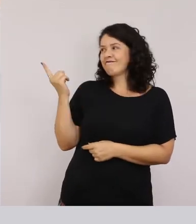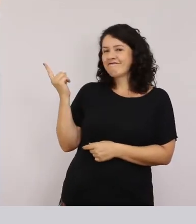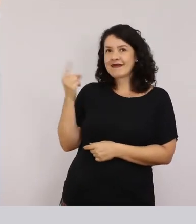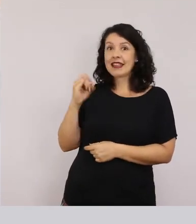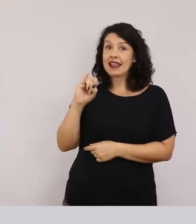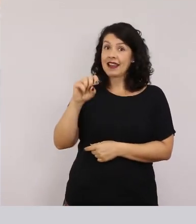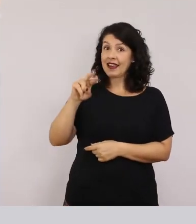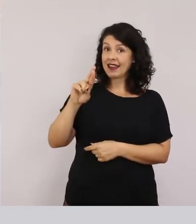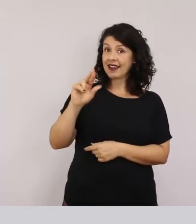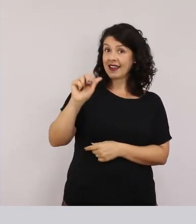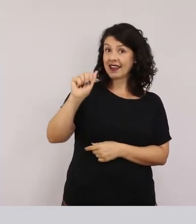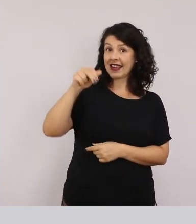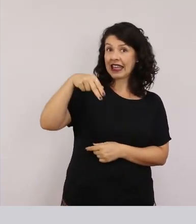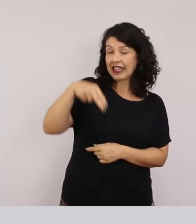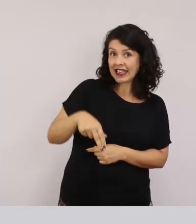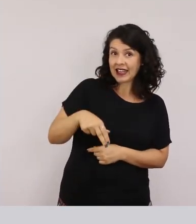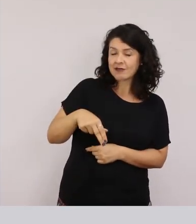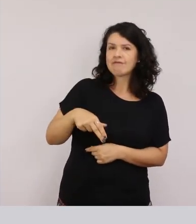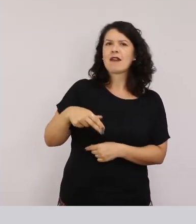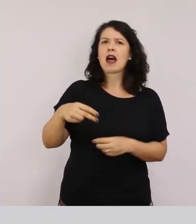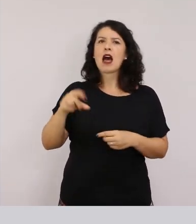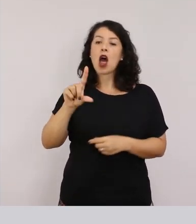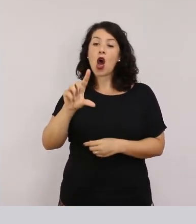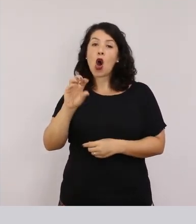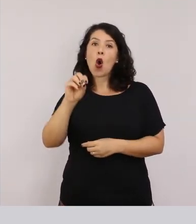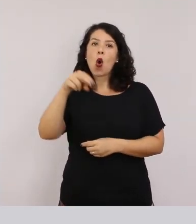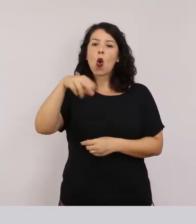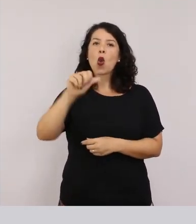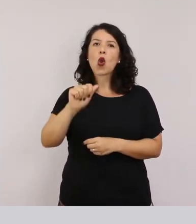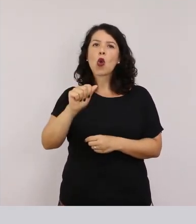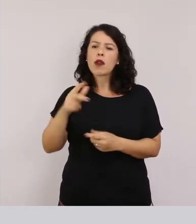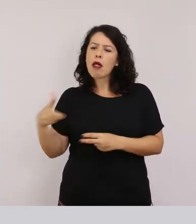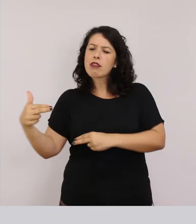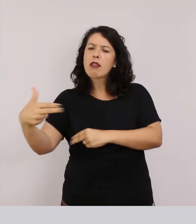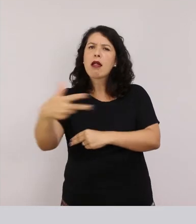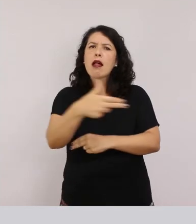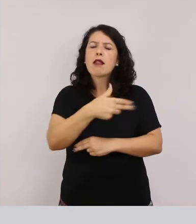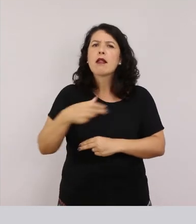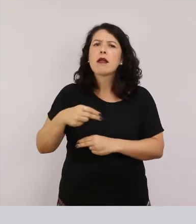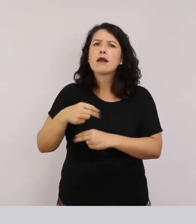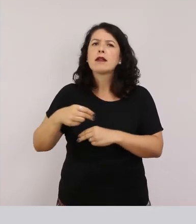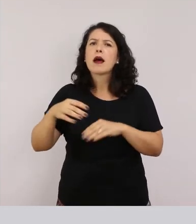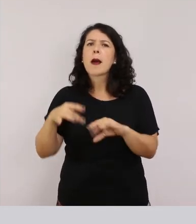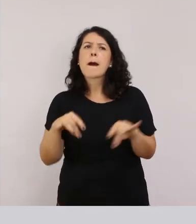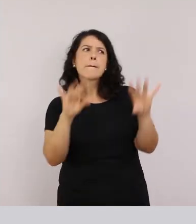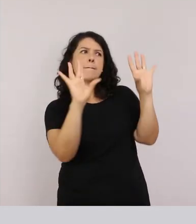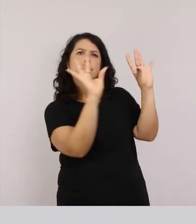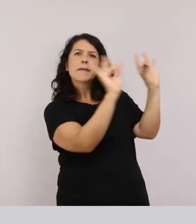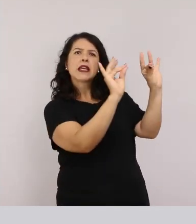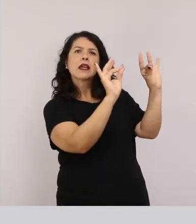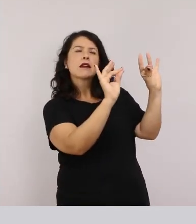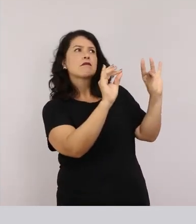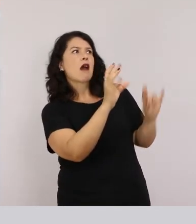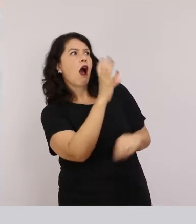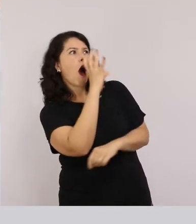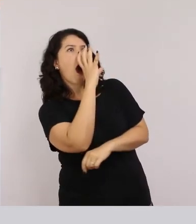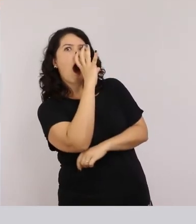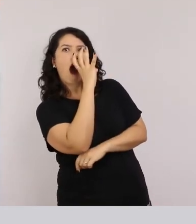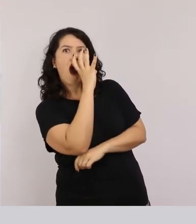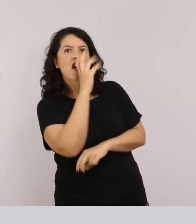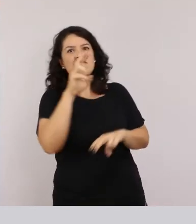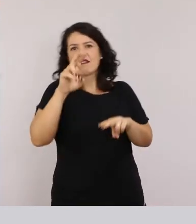fez um sofá numa lona preta, recortado e colocou na parede